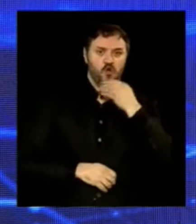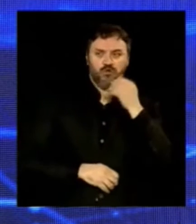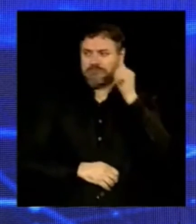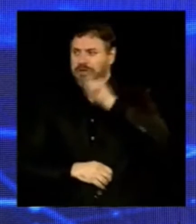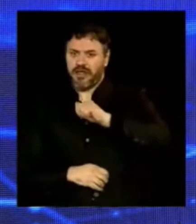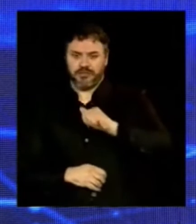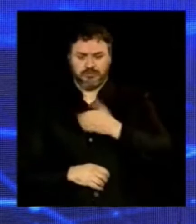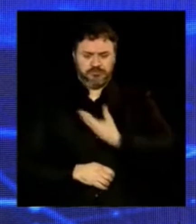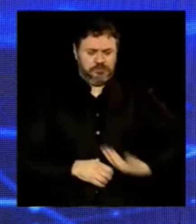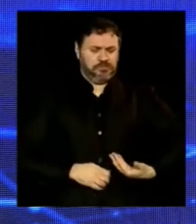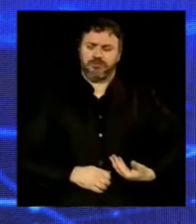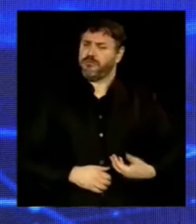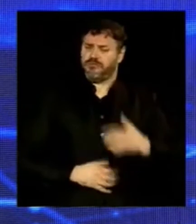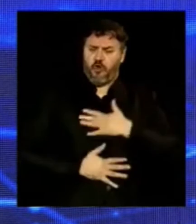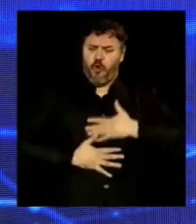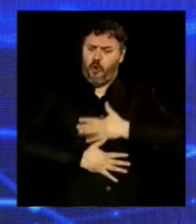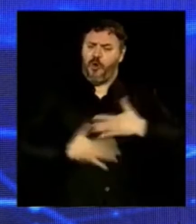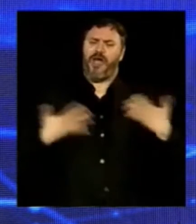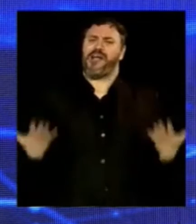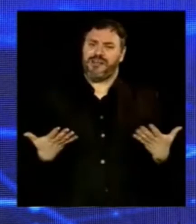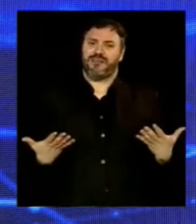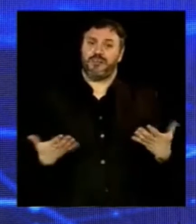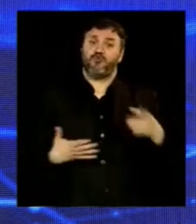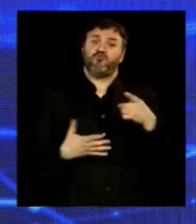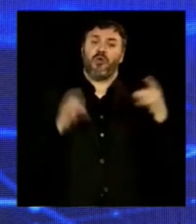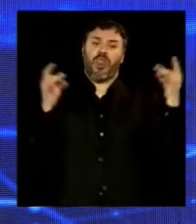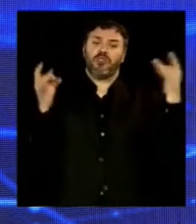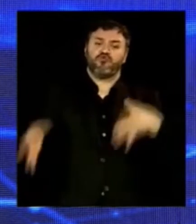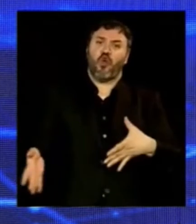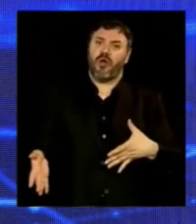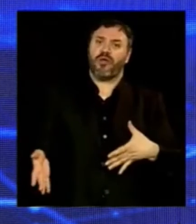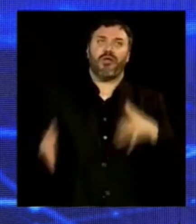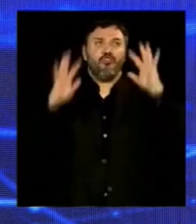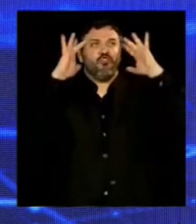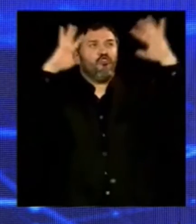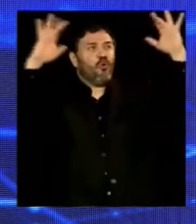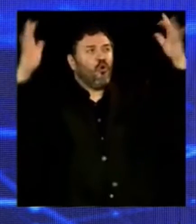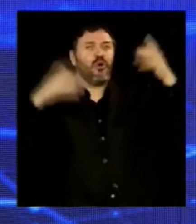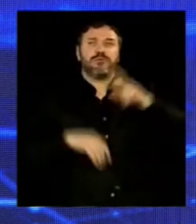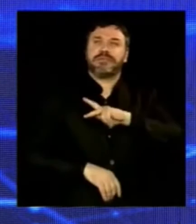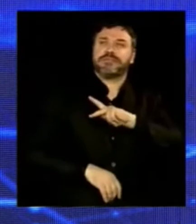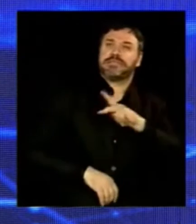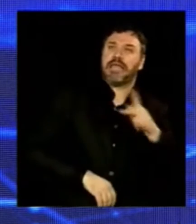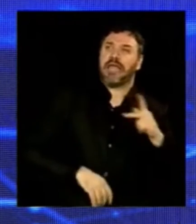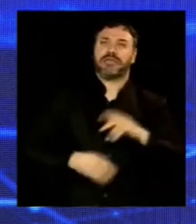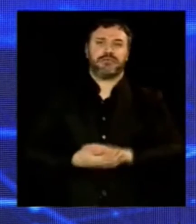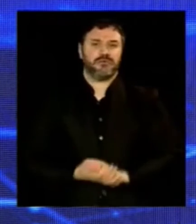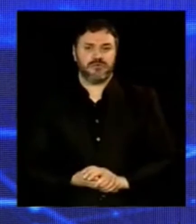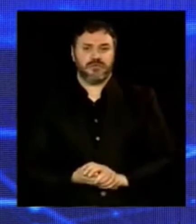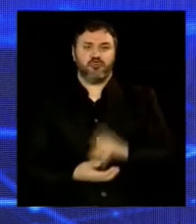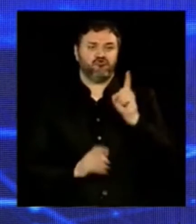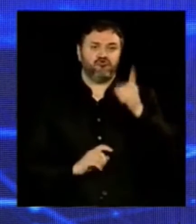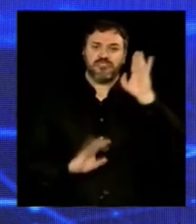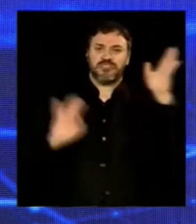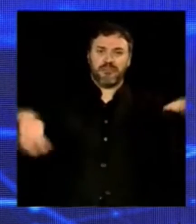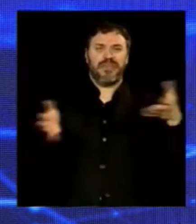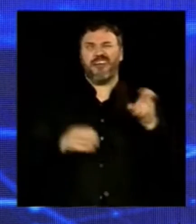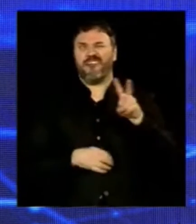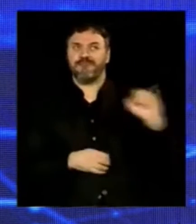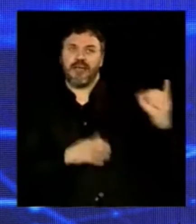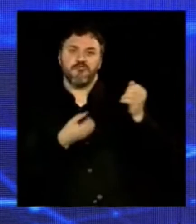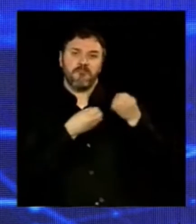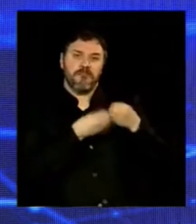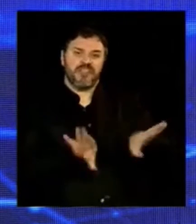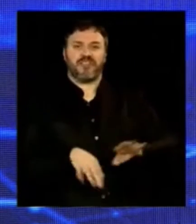governar o Rio Grande? O senhor renunciou em busca de um sonho presidencial que o senhor já sabia que estava derrotado, o senhor foi